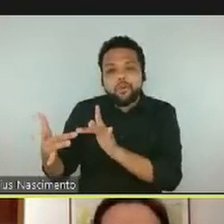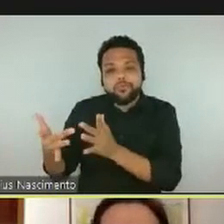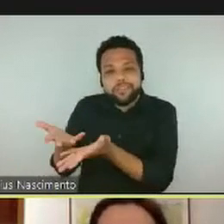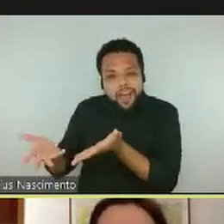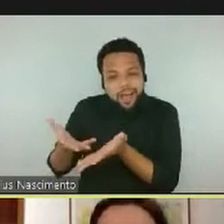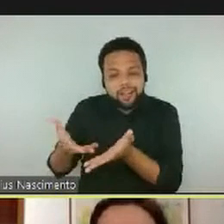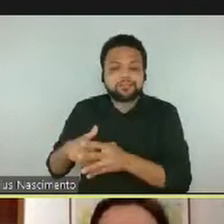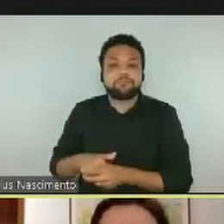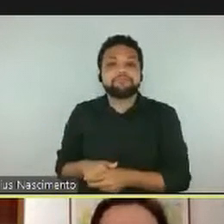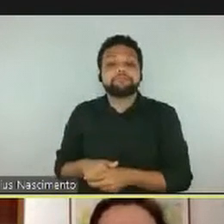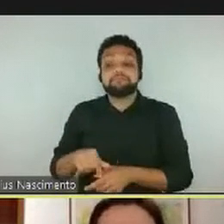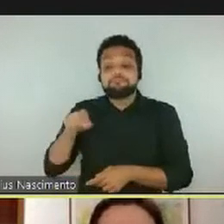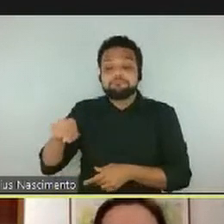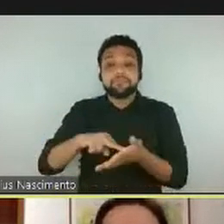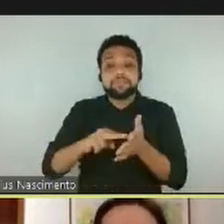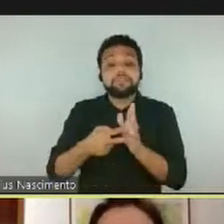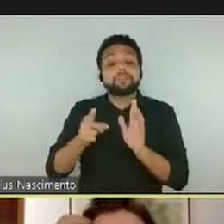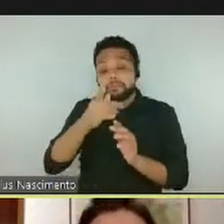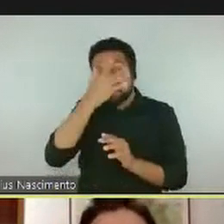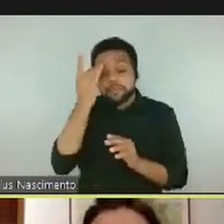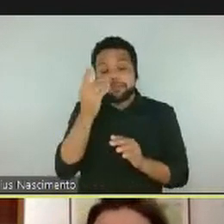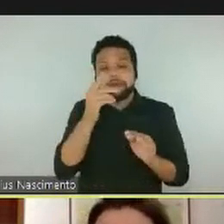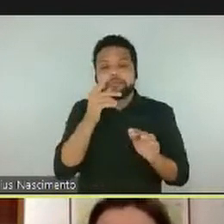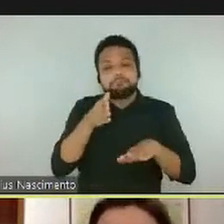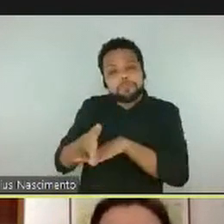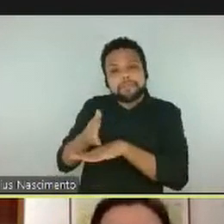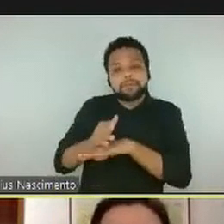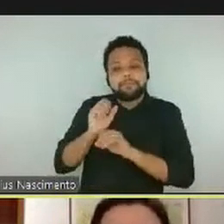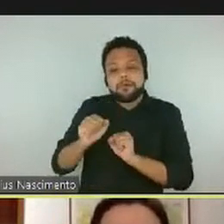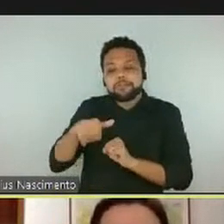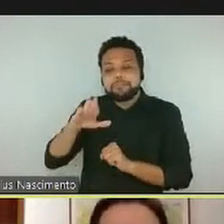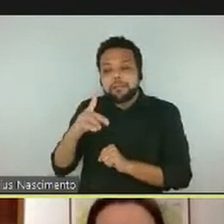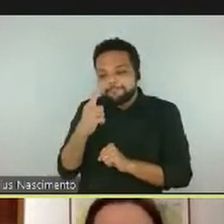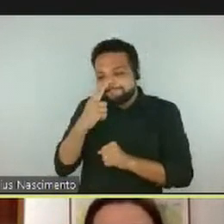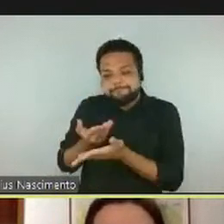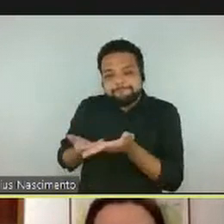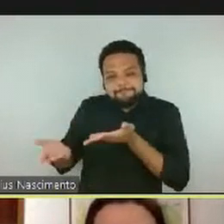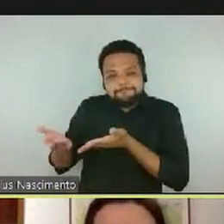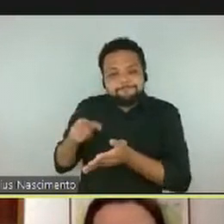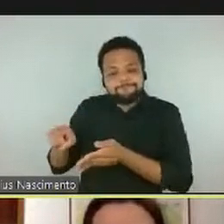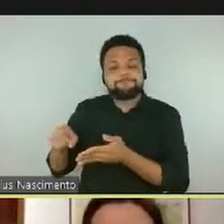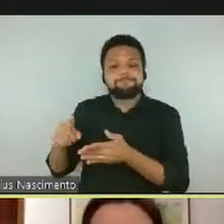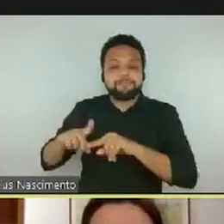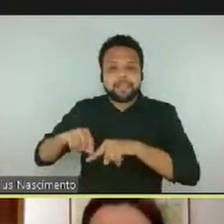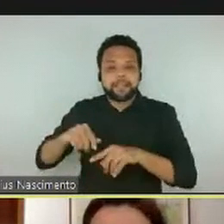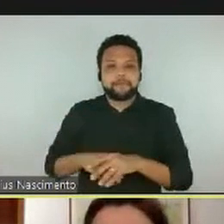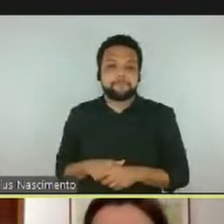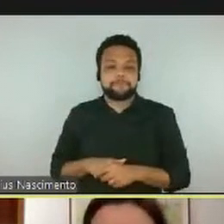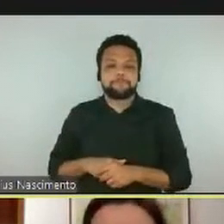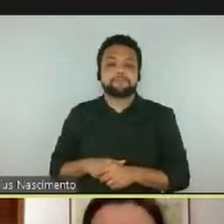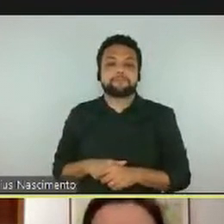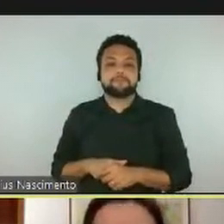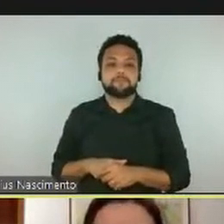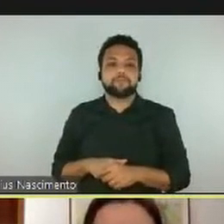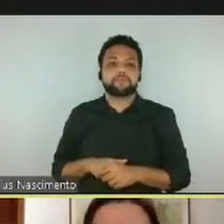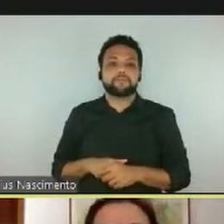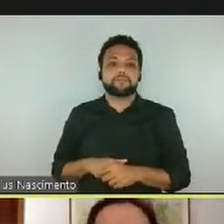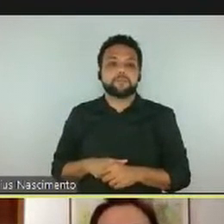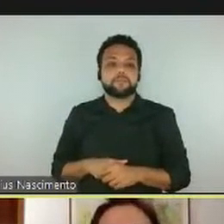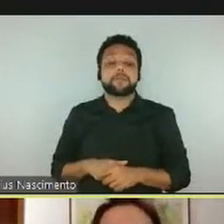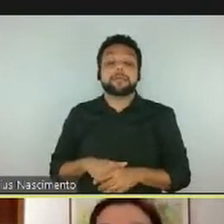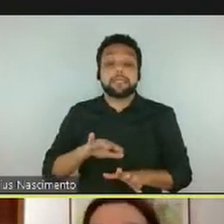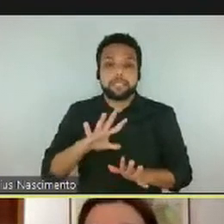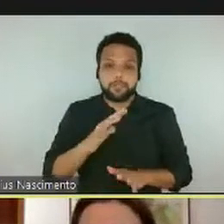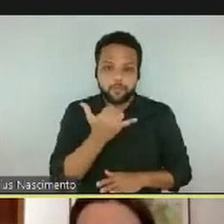vou só passar aqui o... Desculpa, gente, os aspectos estruturais têm mais alguns aqui.